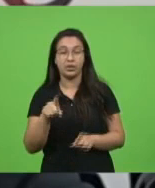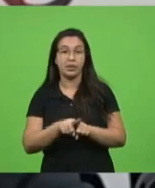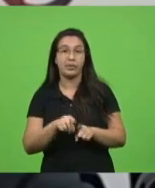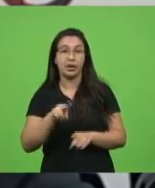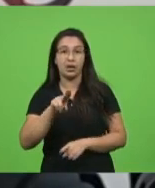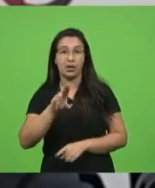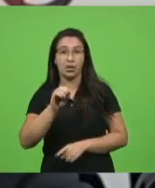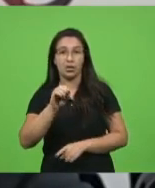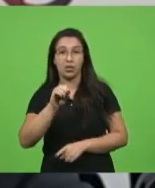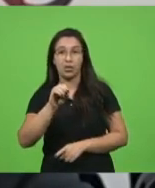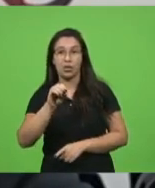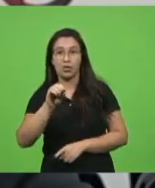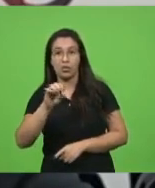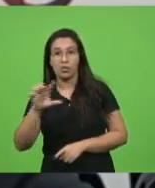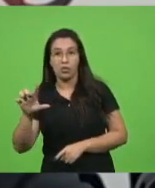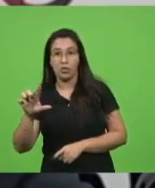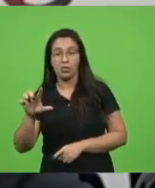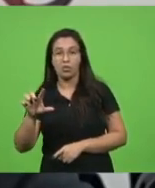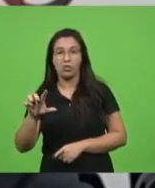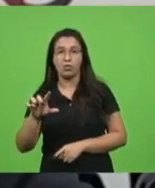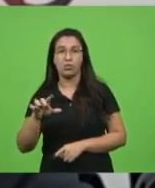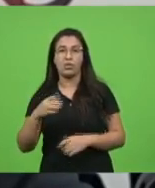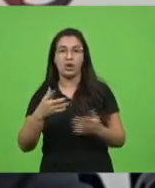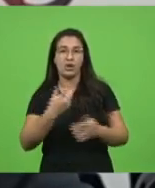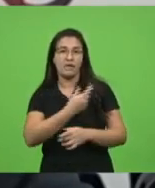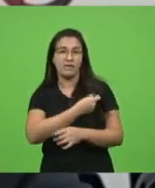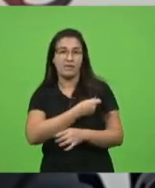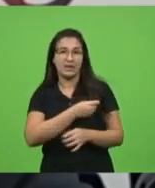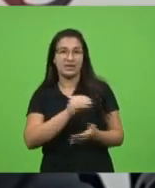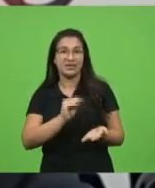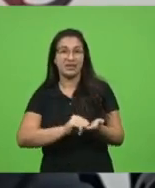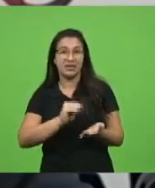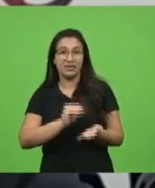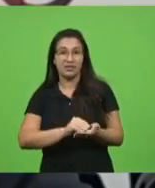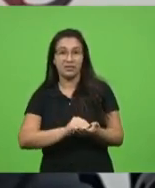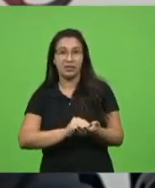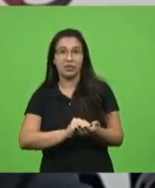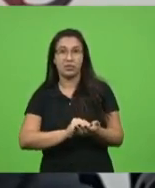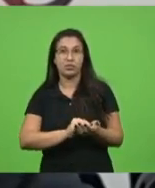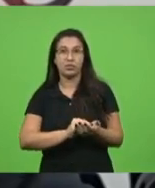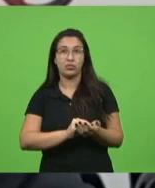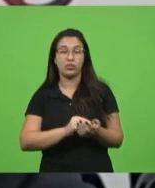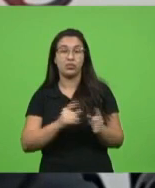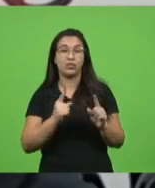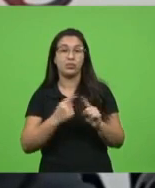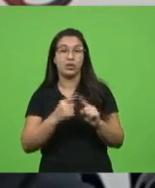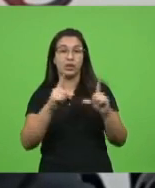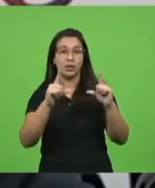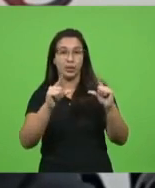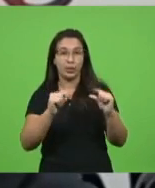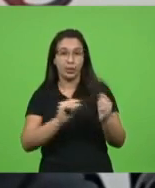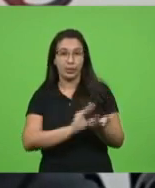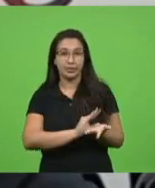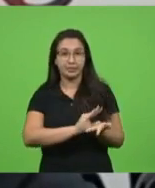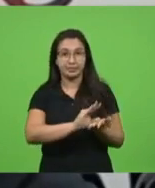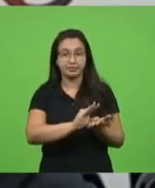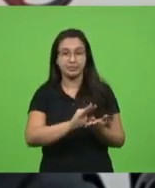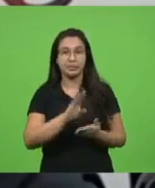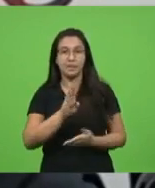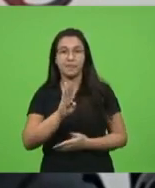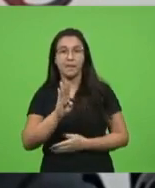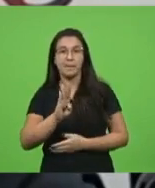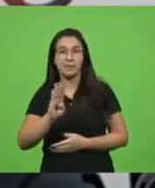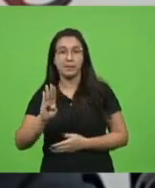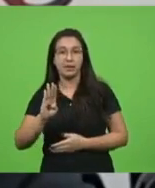humilhação de não ter vacina contra a Covid-19 depois de reduzir investimentos. Na BBC, com